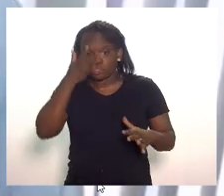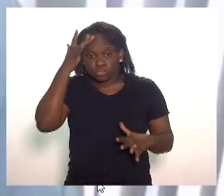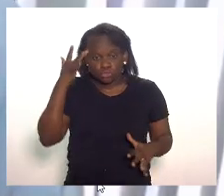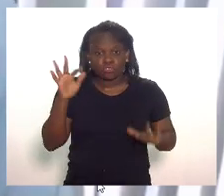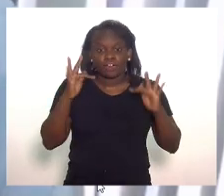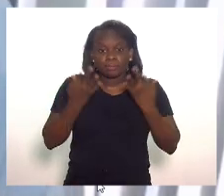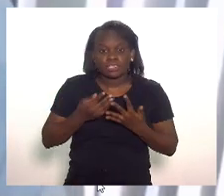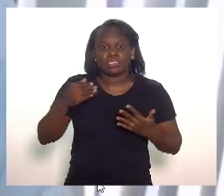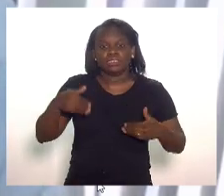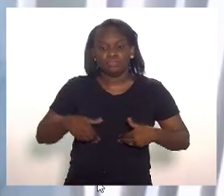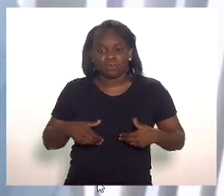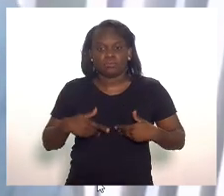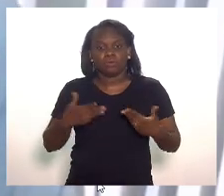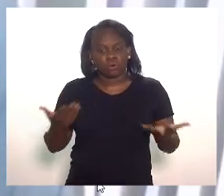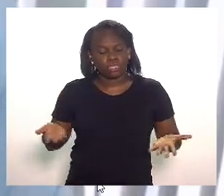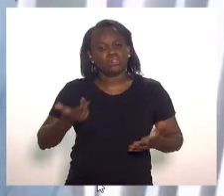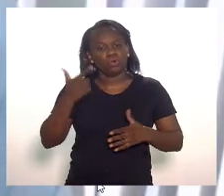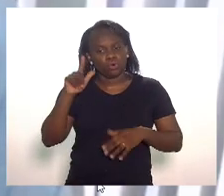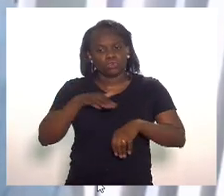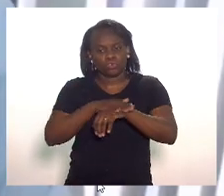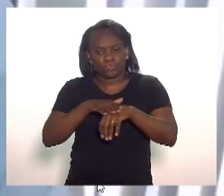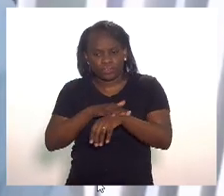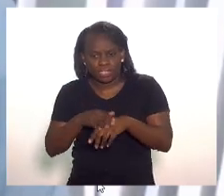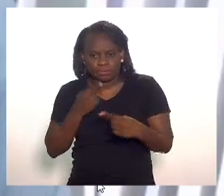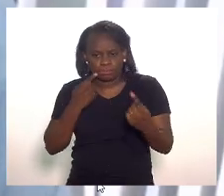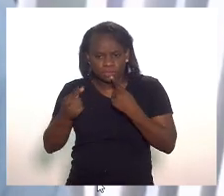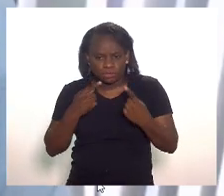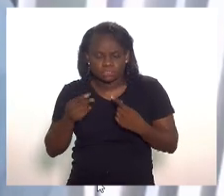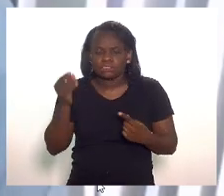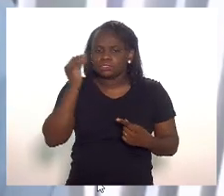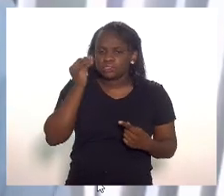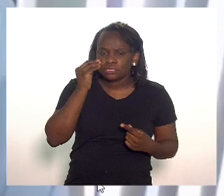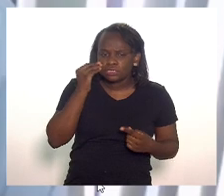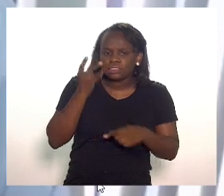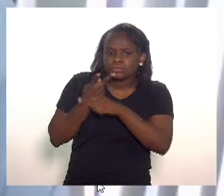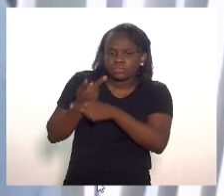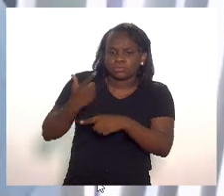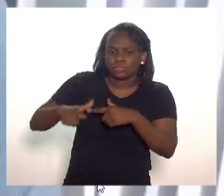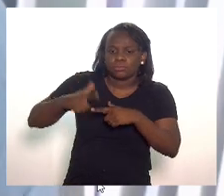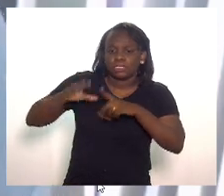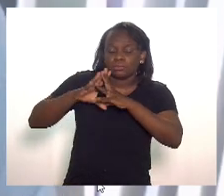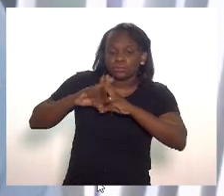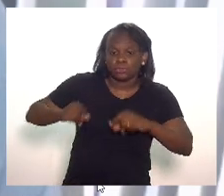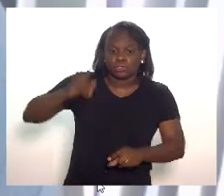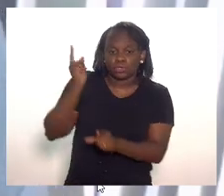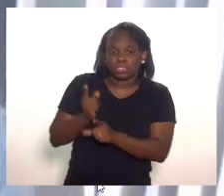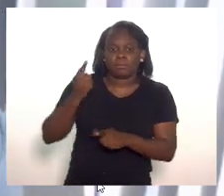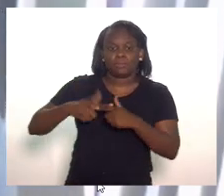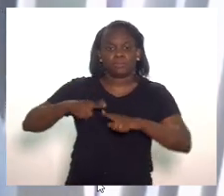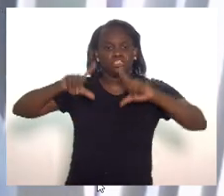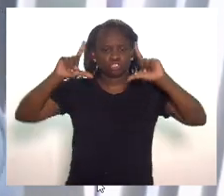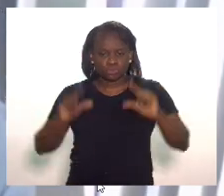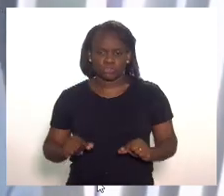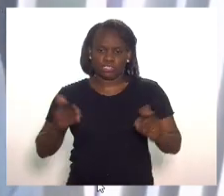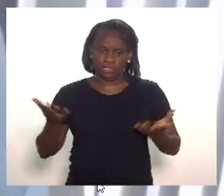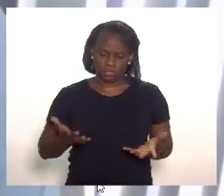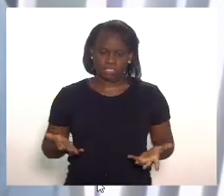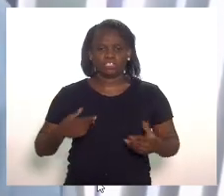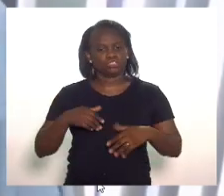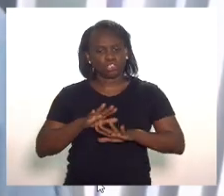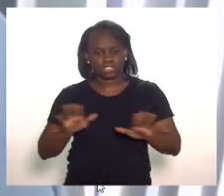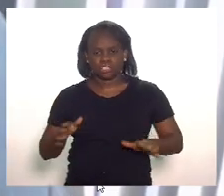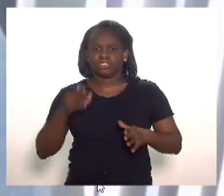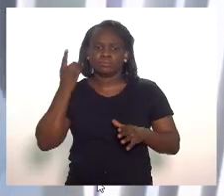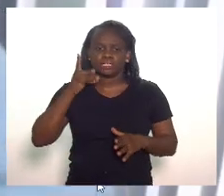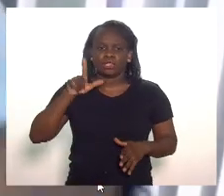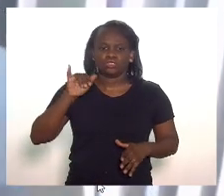outra discussão é a discussão do diálogo da conversa da tentativa de buscar soluções que possam mitigar os problemas que estão enfrentando era isso deputado